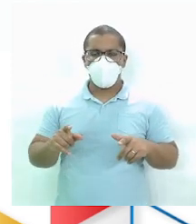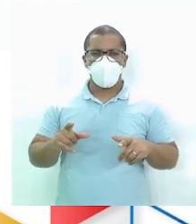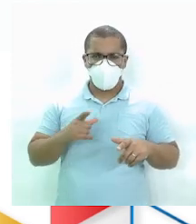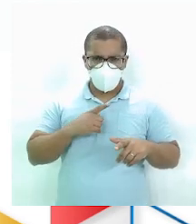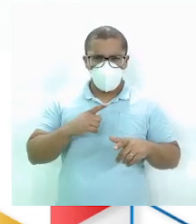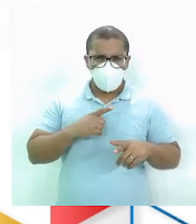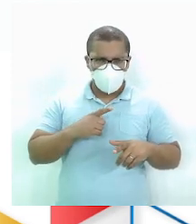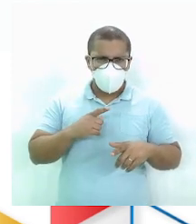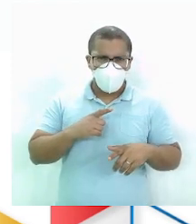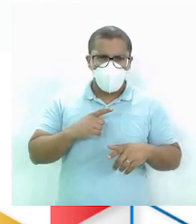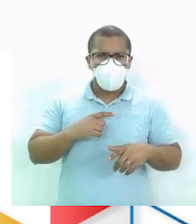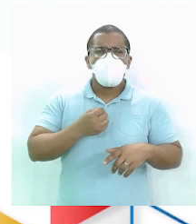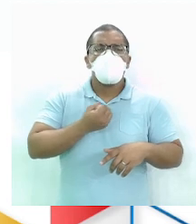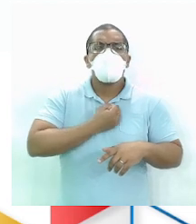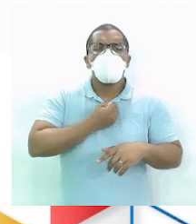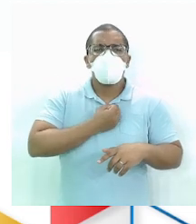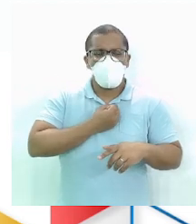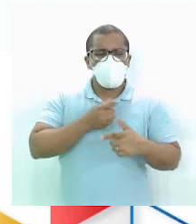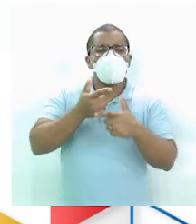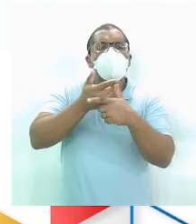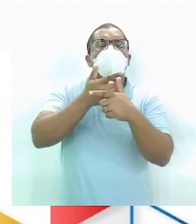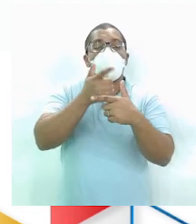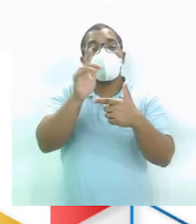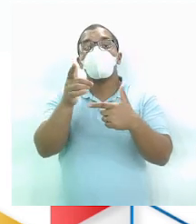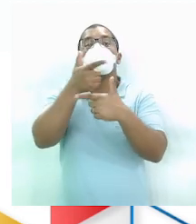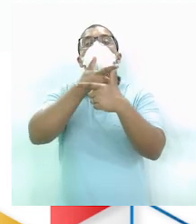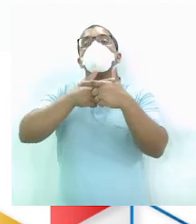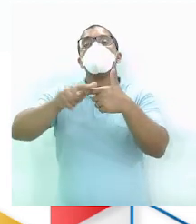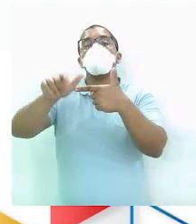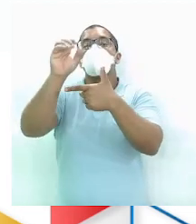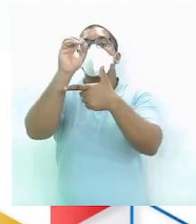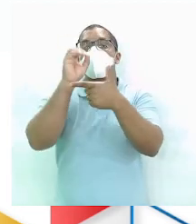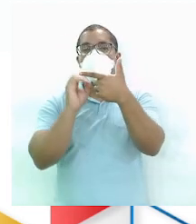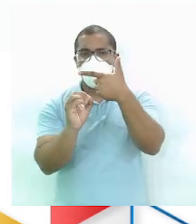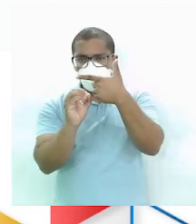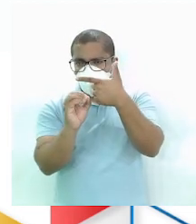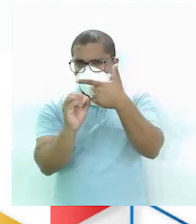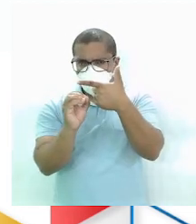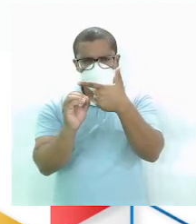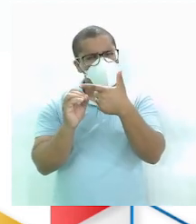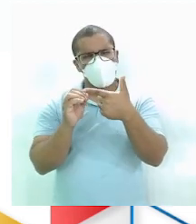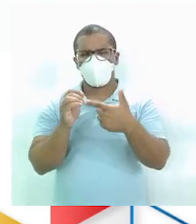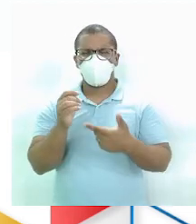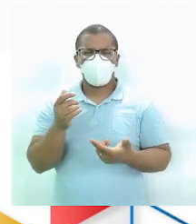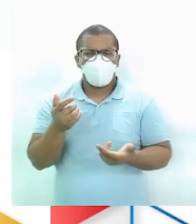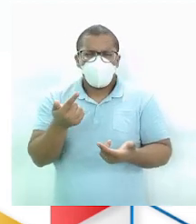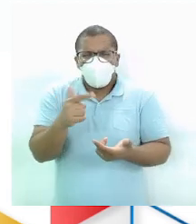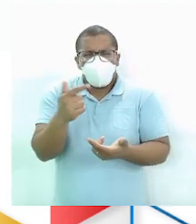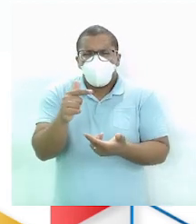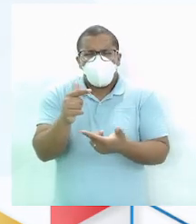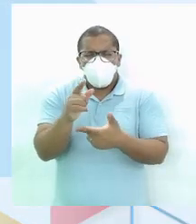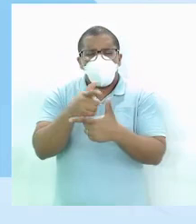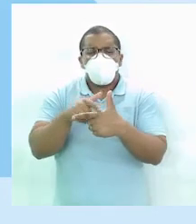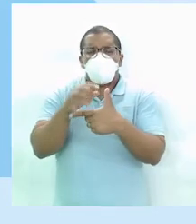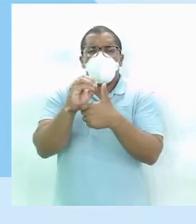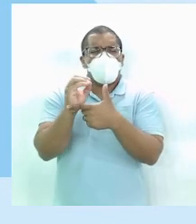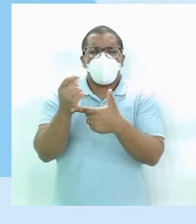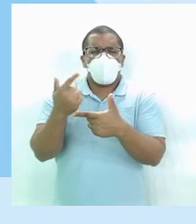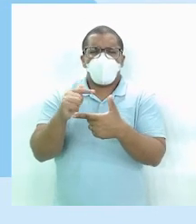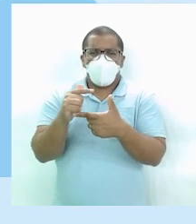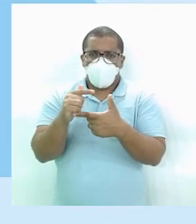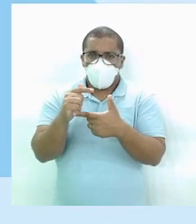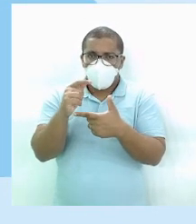Não existe Dividir por zero Ok? Mas se liga aí Volta pra mim aqui Manal Por favor